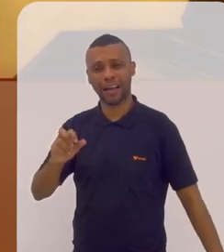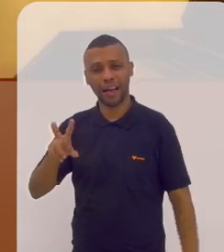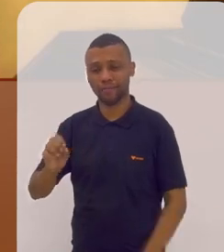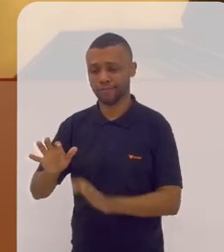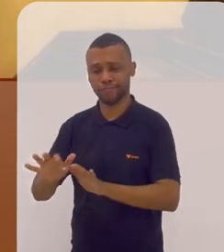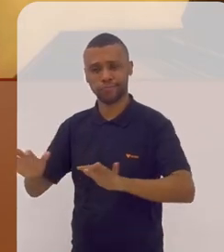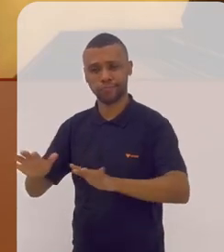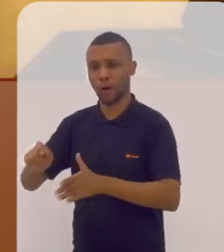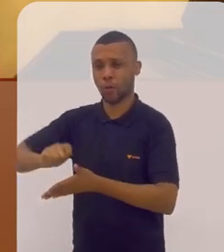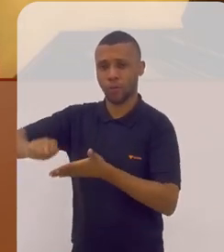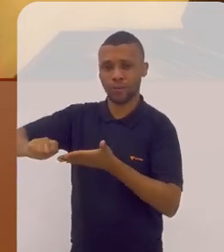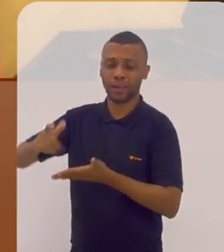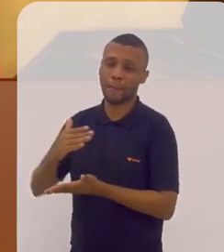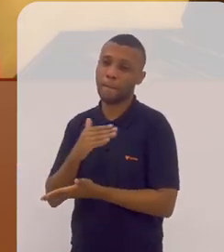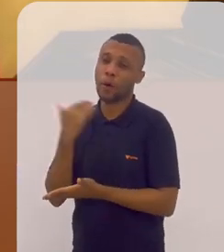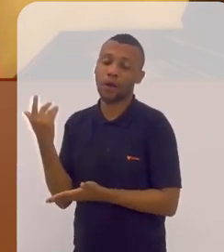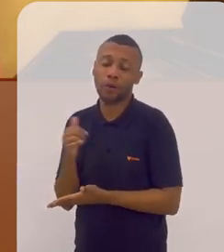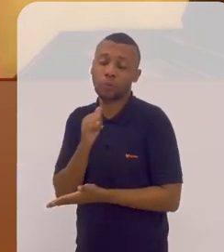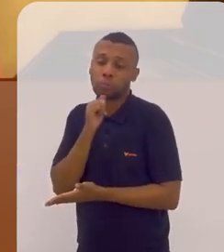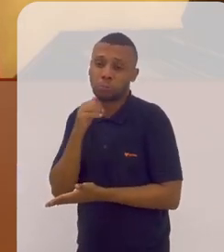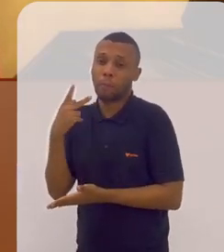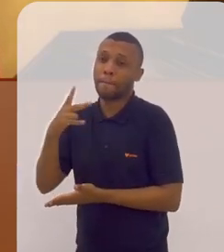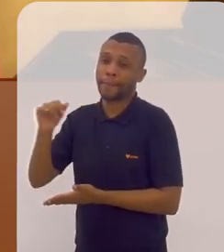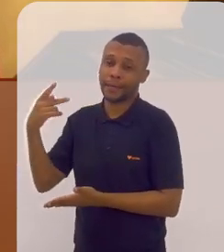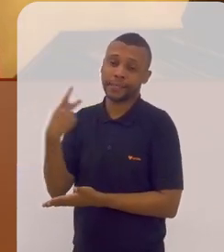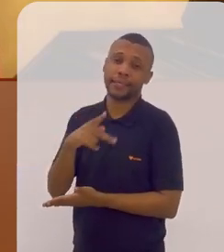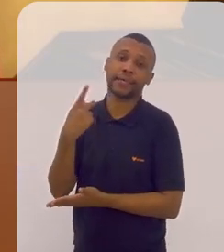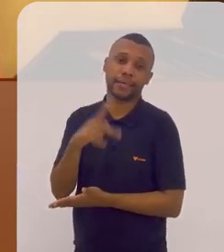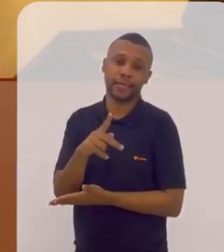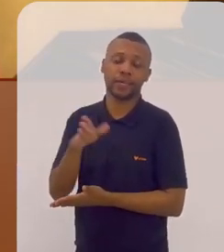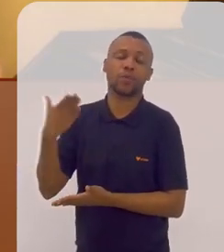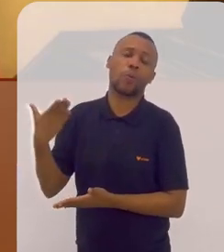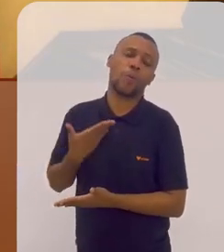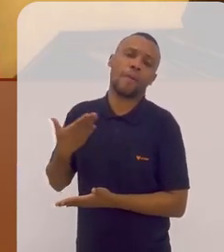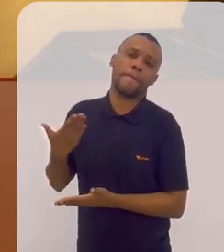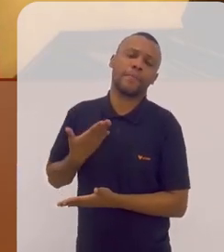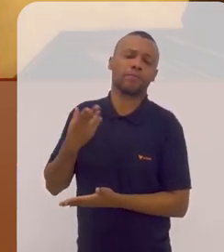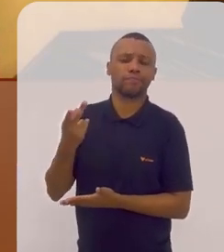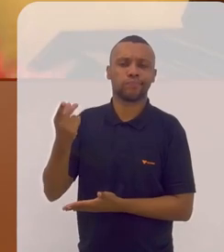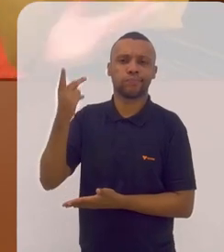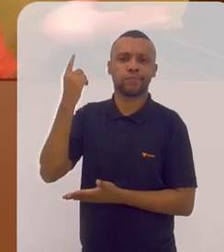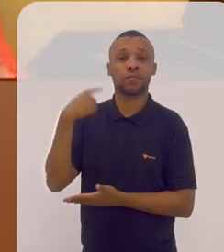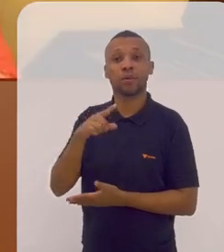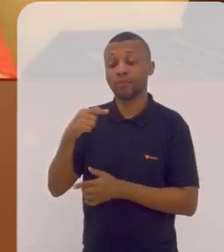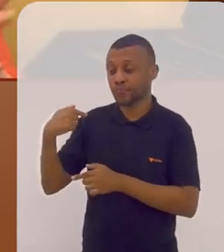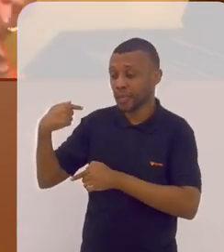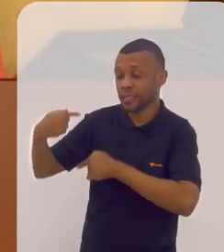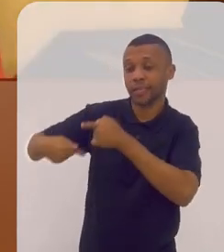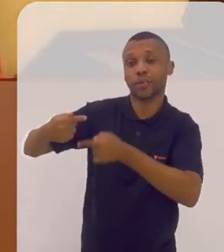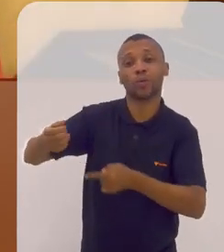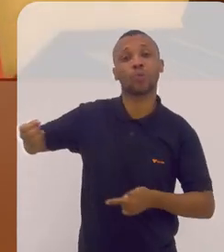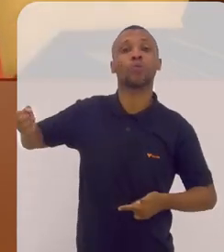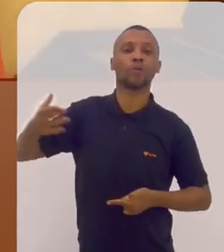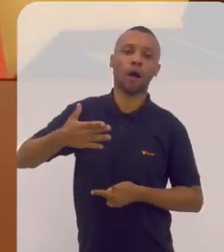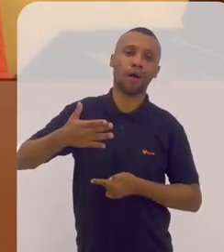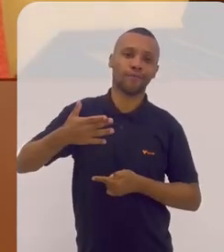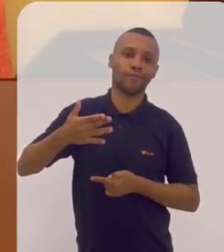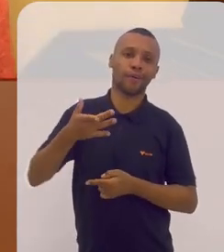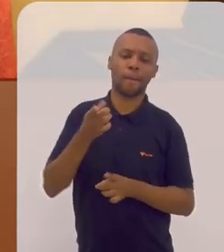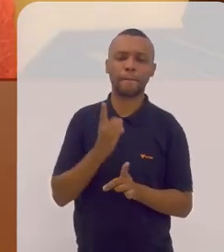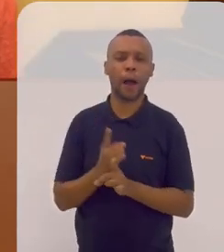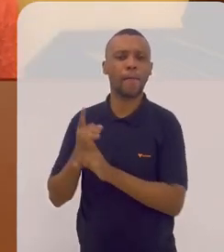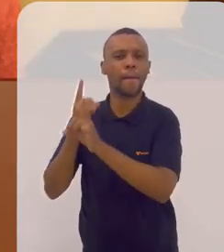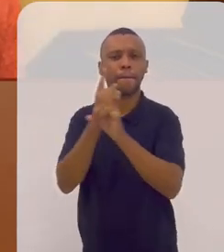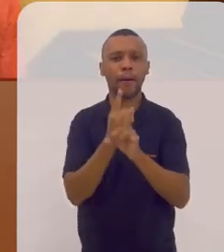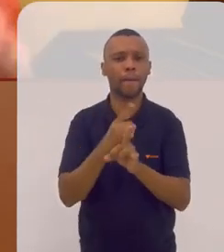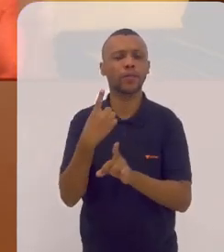compositor e cravista de Uberlândia o Calimério Soares que era um grande amigo então nova geração chegando aí